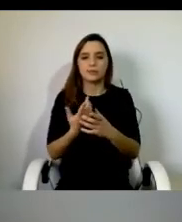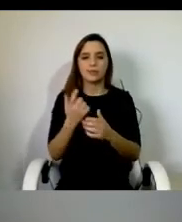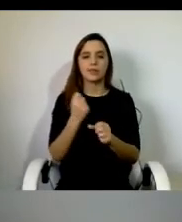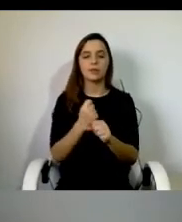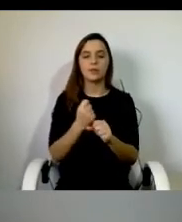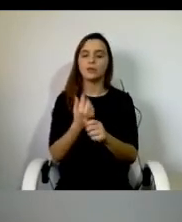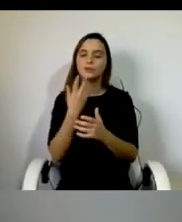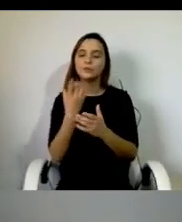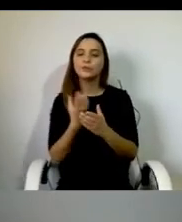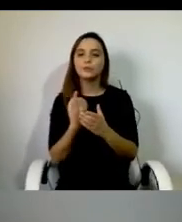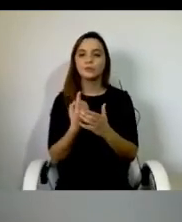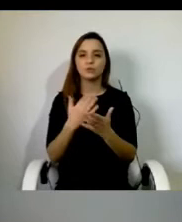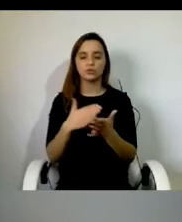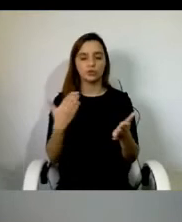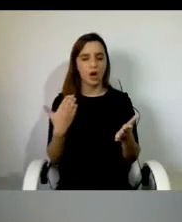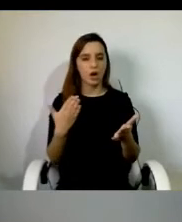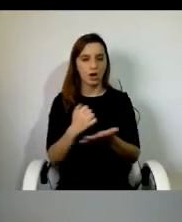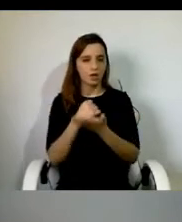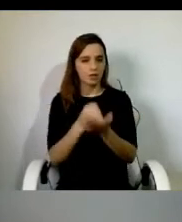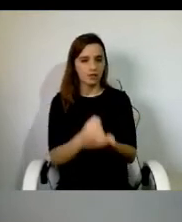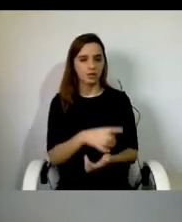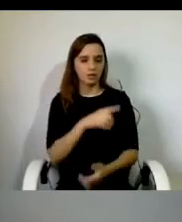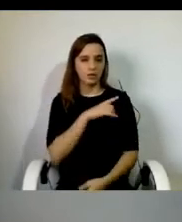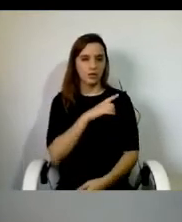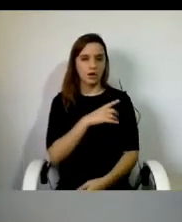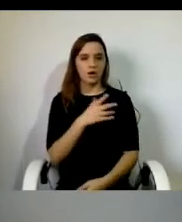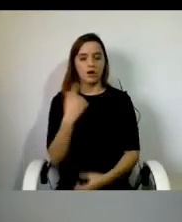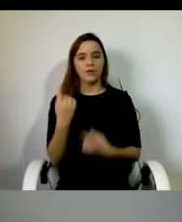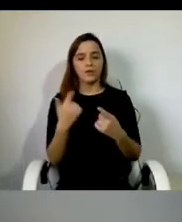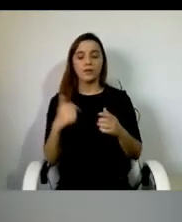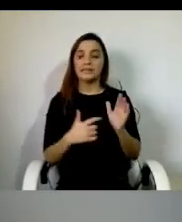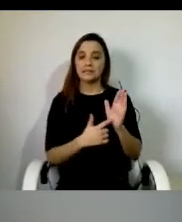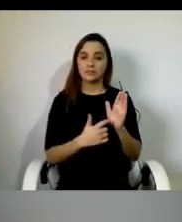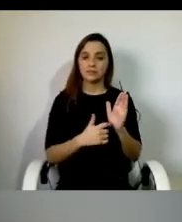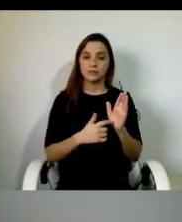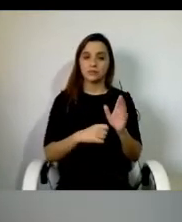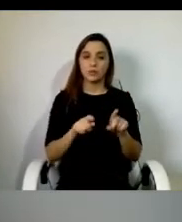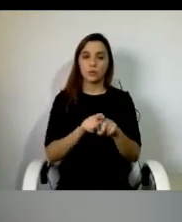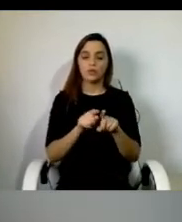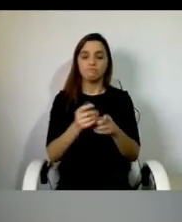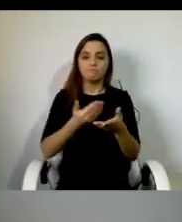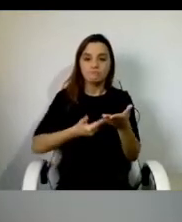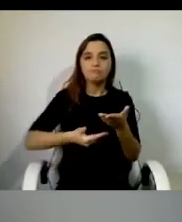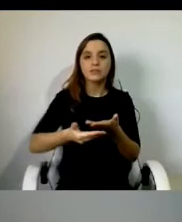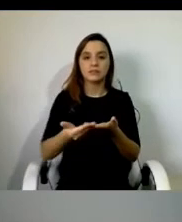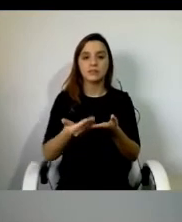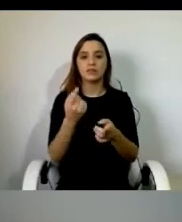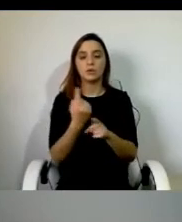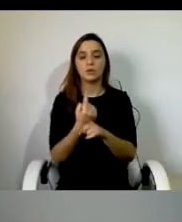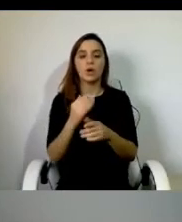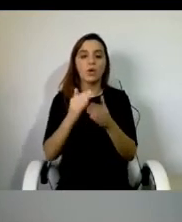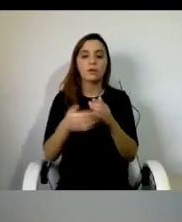só assistente pessoal e beneficiário, não é? Às vezes existe a necessidade da partilha de acontecimentos do dia a dia